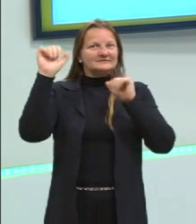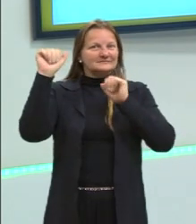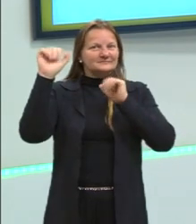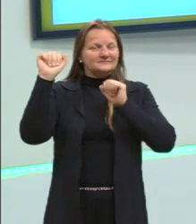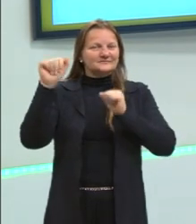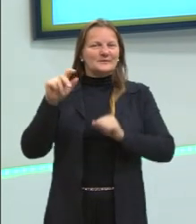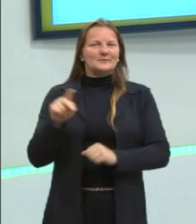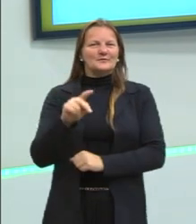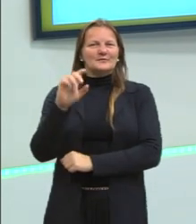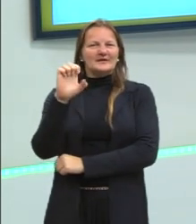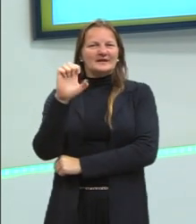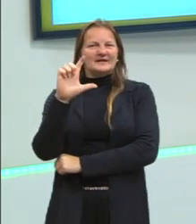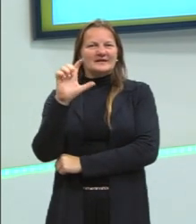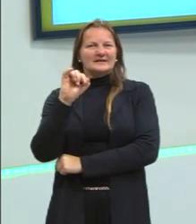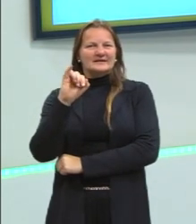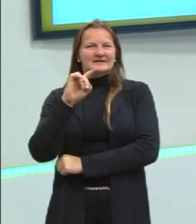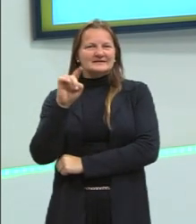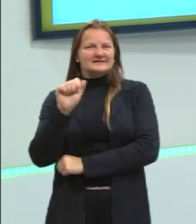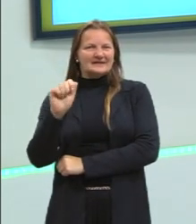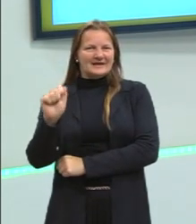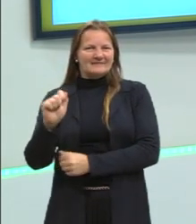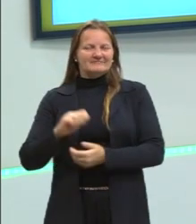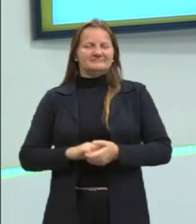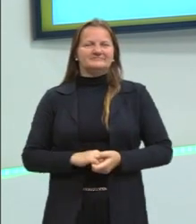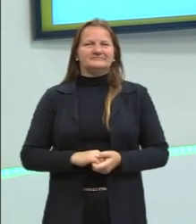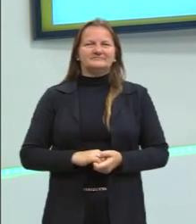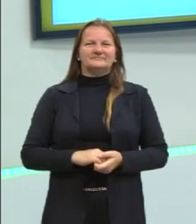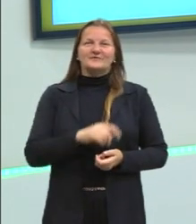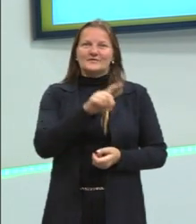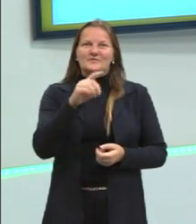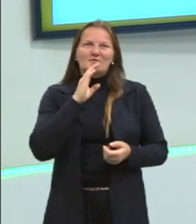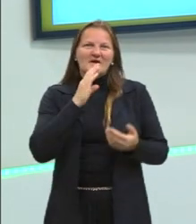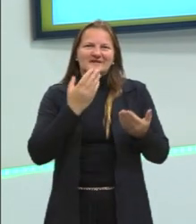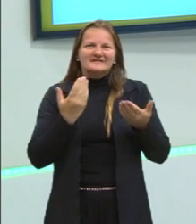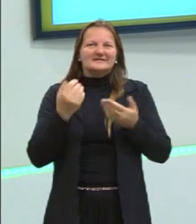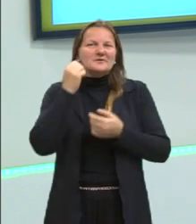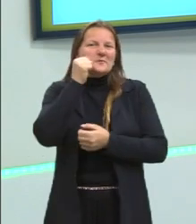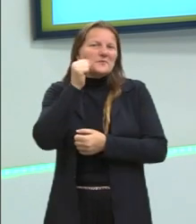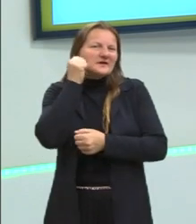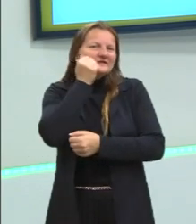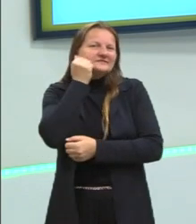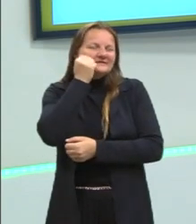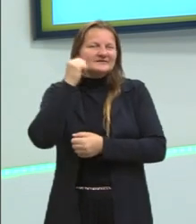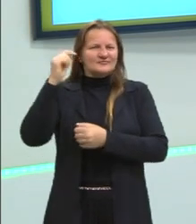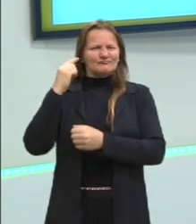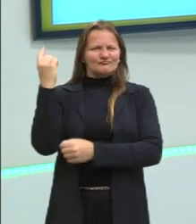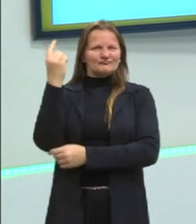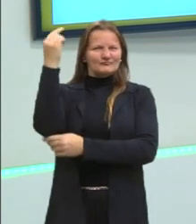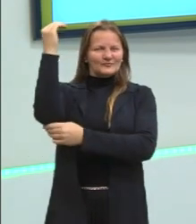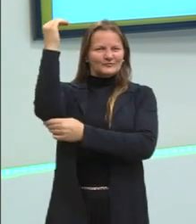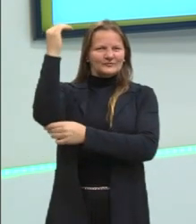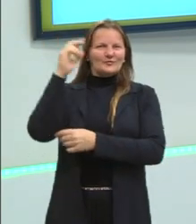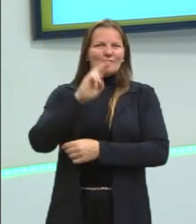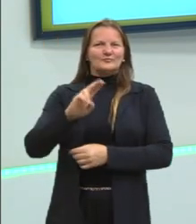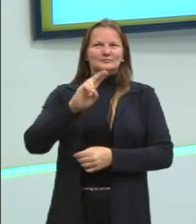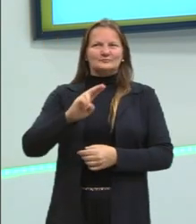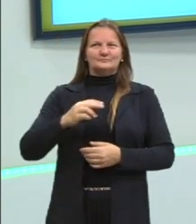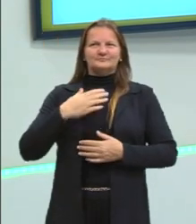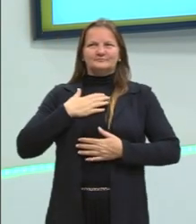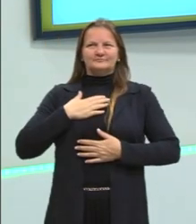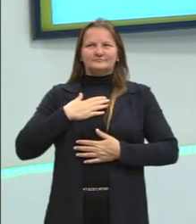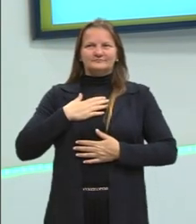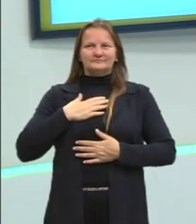a professora Elisá, que vocês já conhecem, sou uma mulher negra, alta, estou utilizando